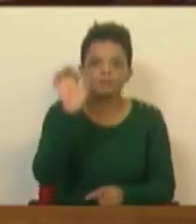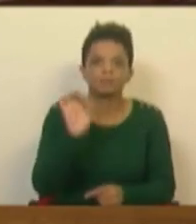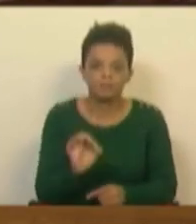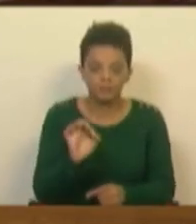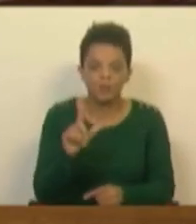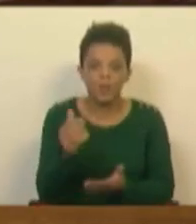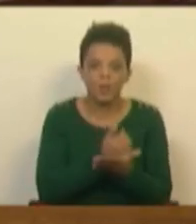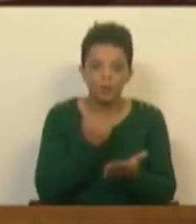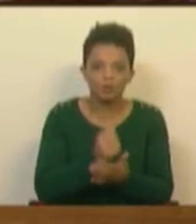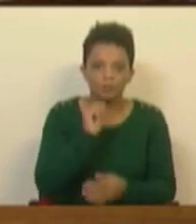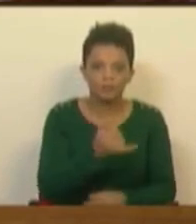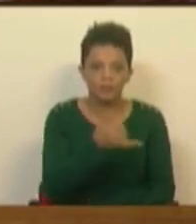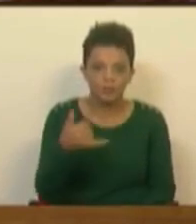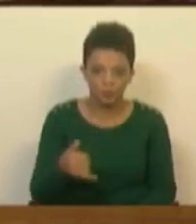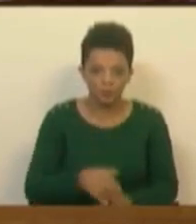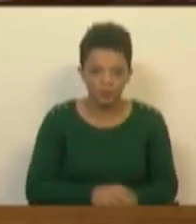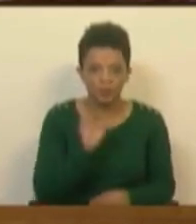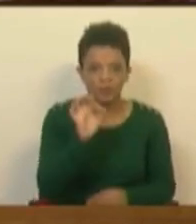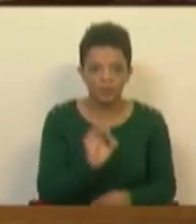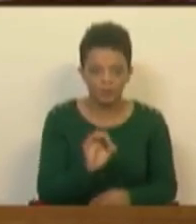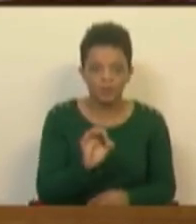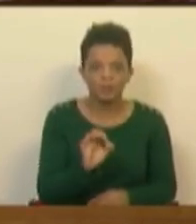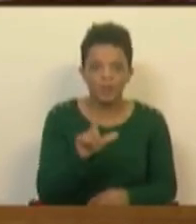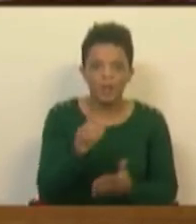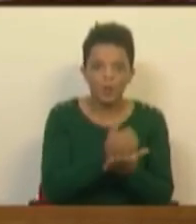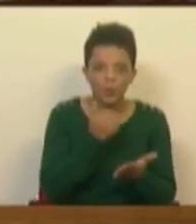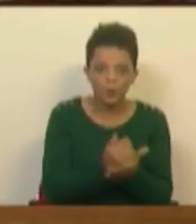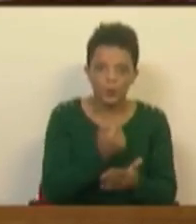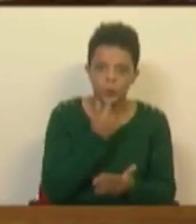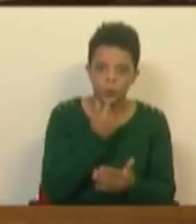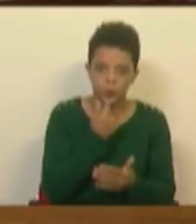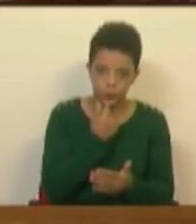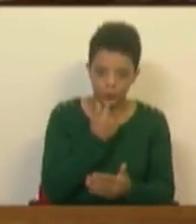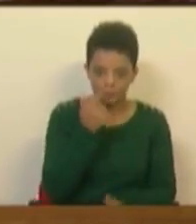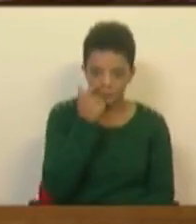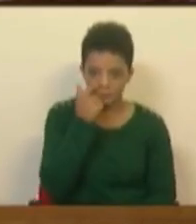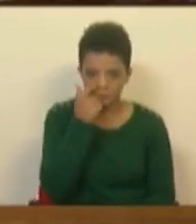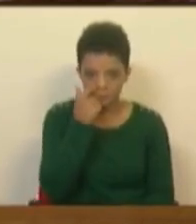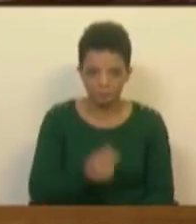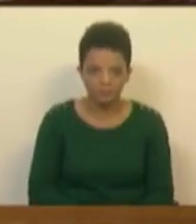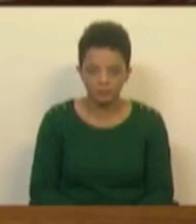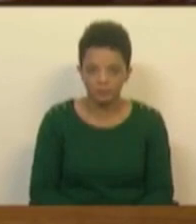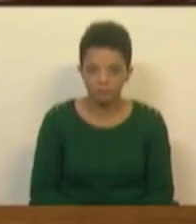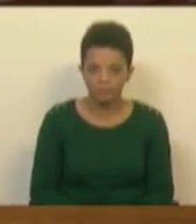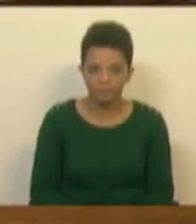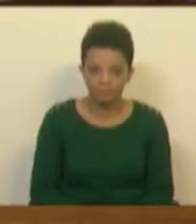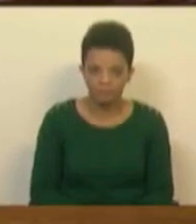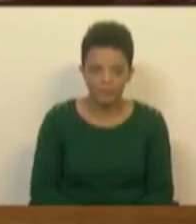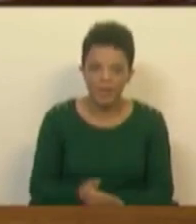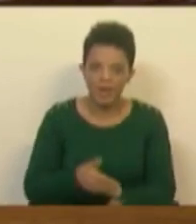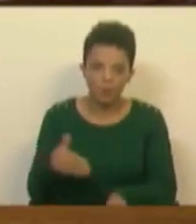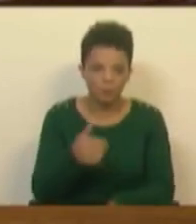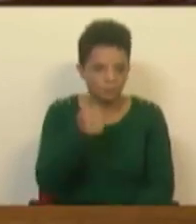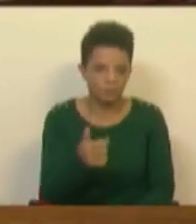lucros de 22, a taxação de lucros excessivos. Não é boa hora. Não é boa